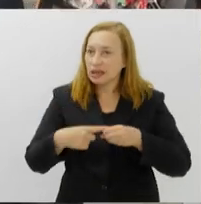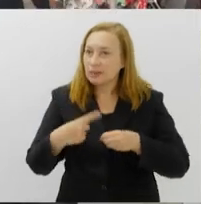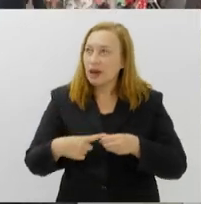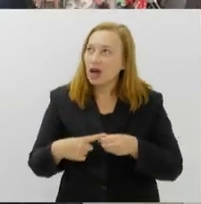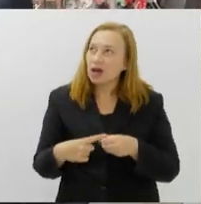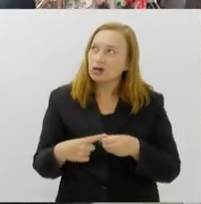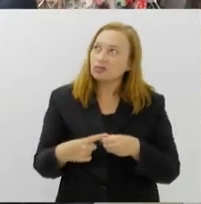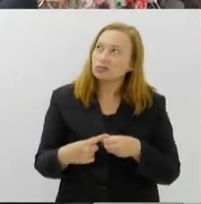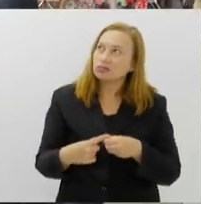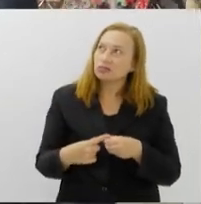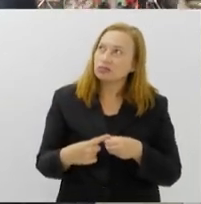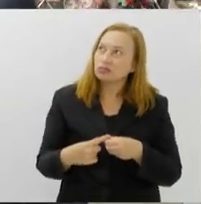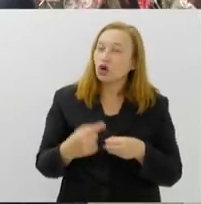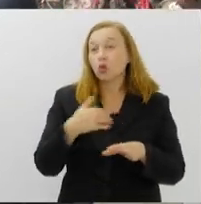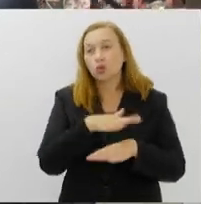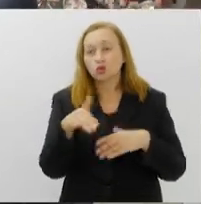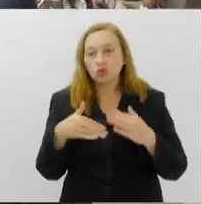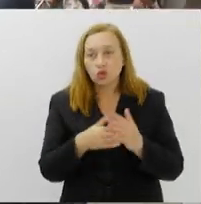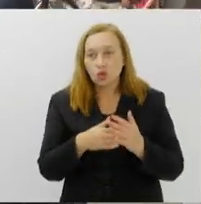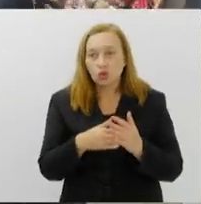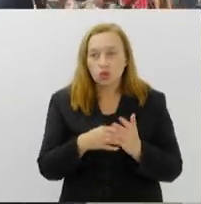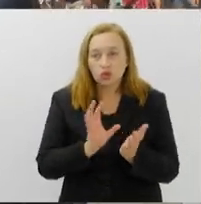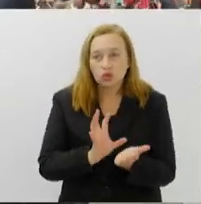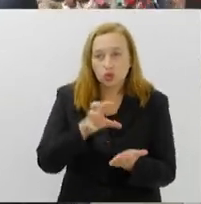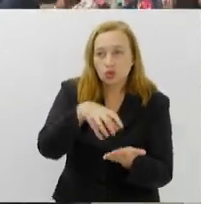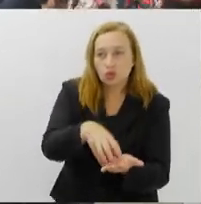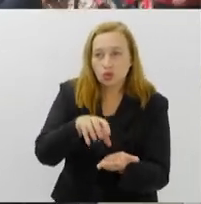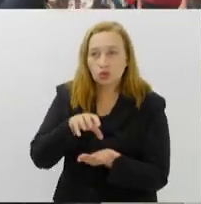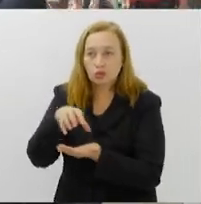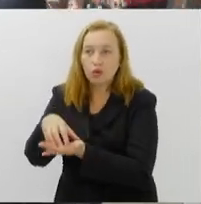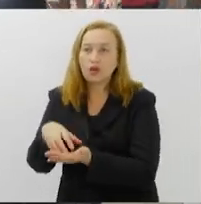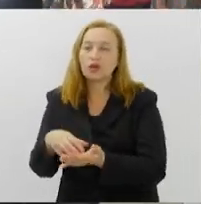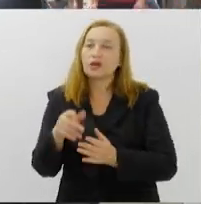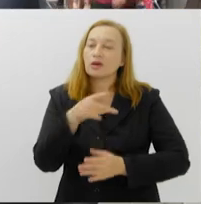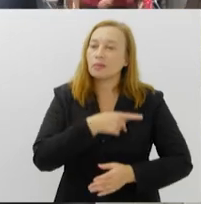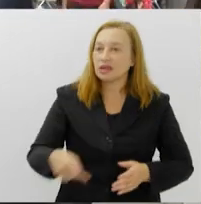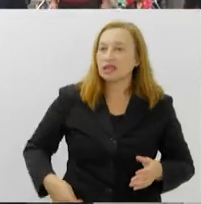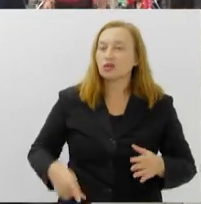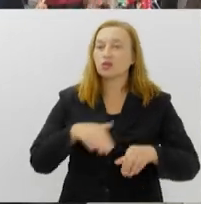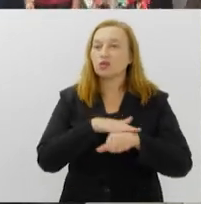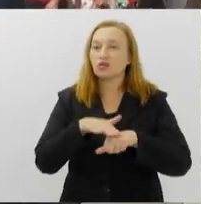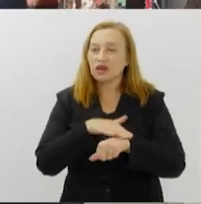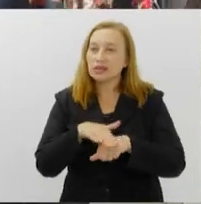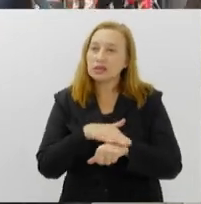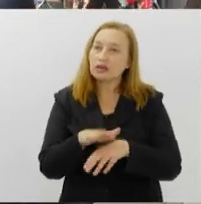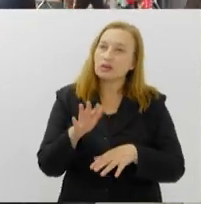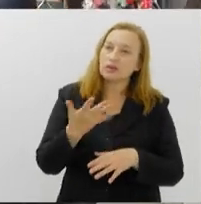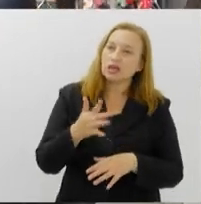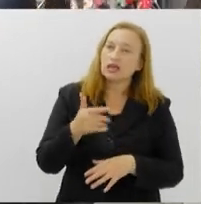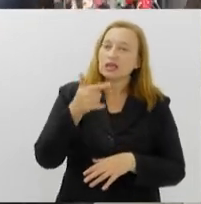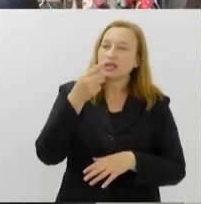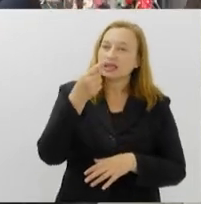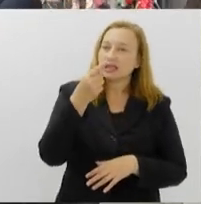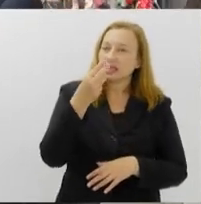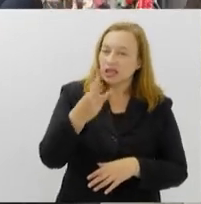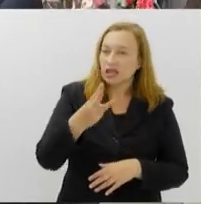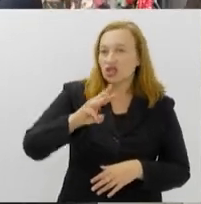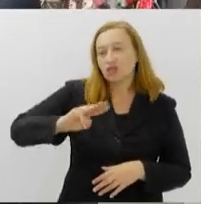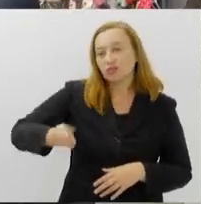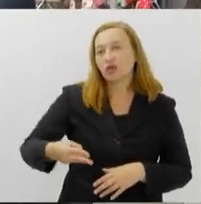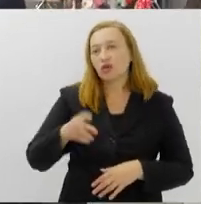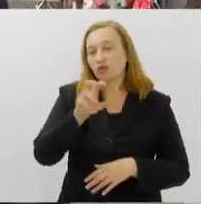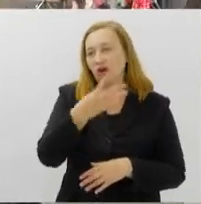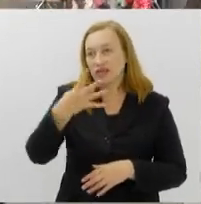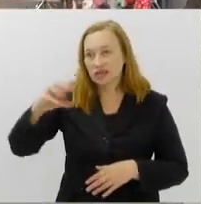estimativa com todos os polos, com os presidentes que a gente vem conversando. Somos aproximadamente 3.400 estabelecimentos,